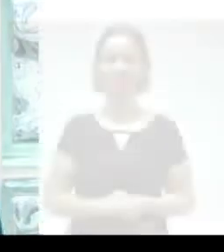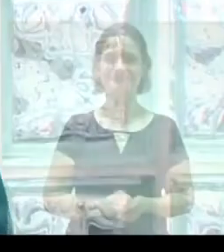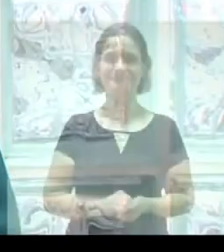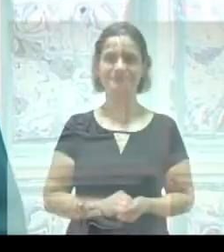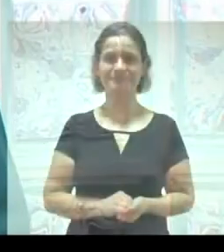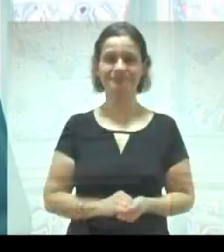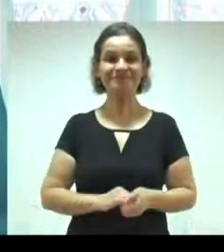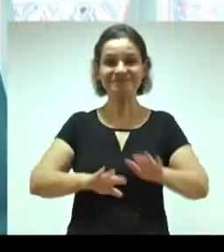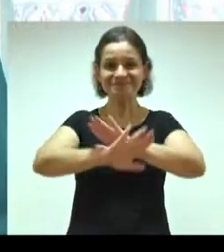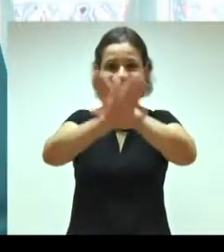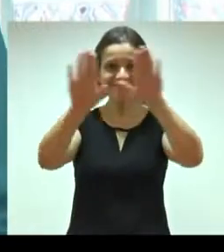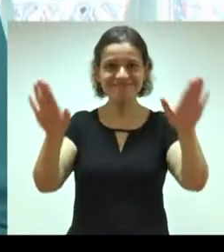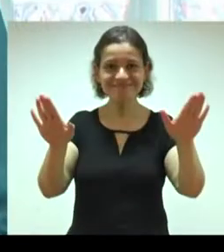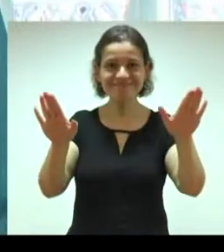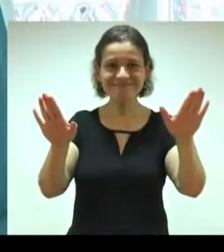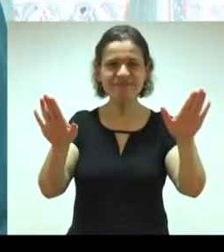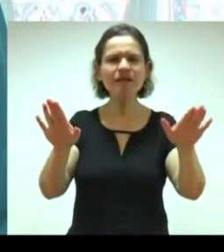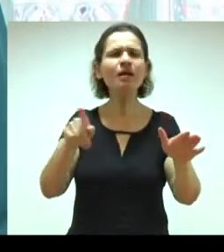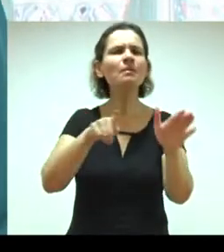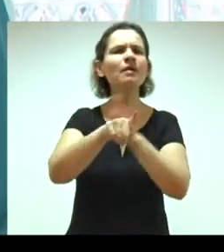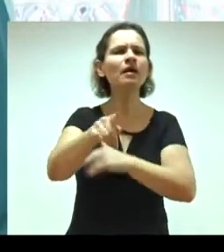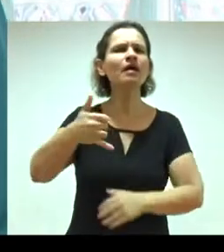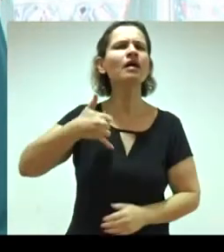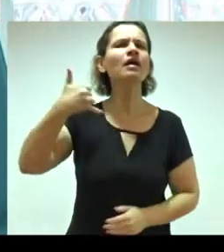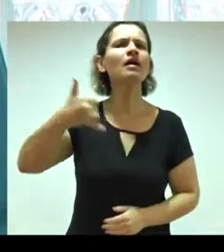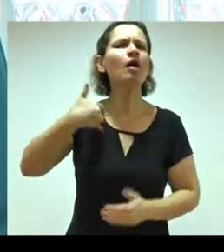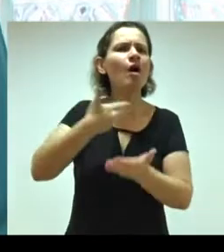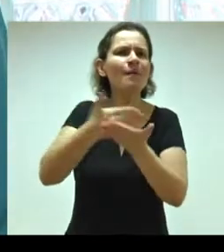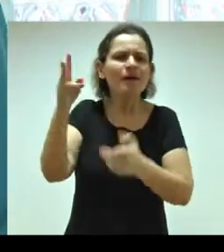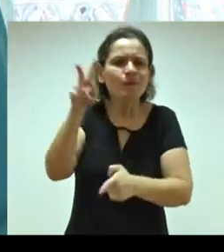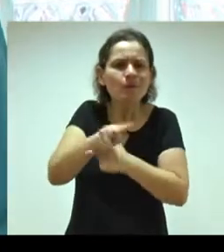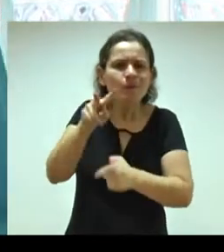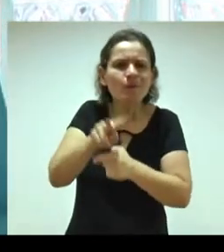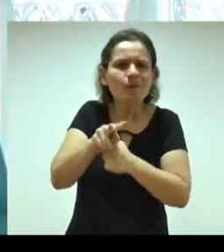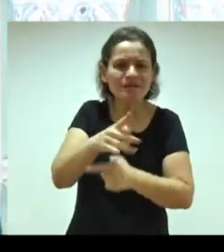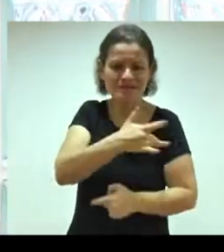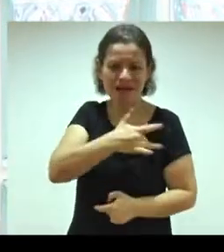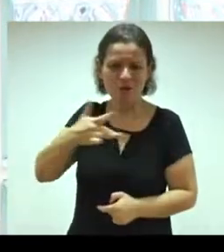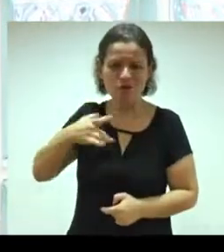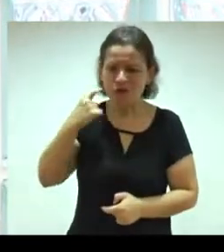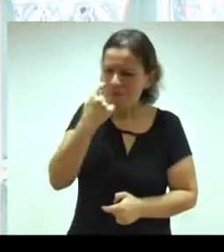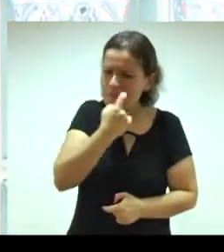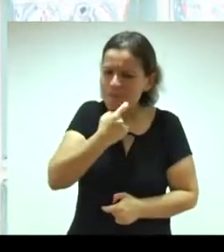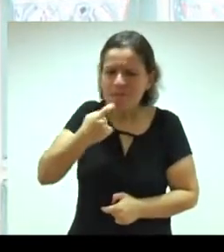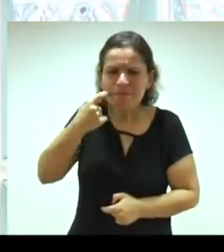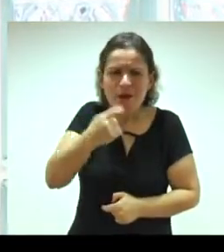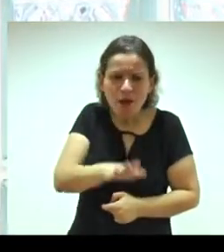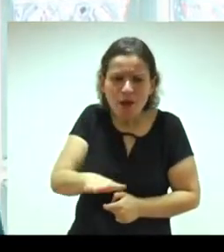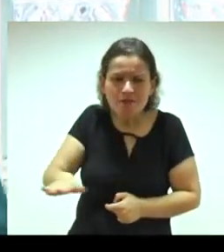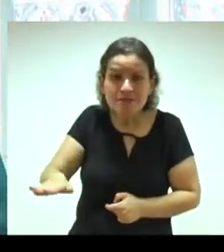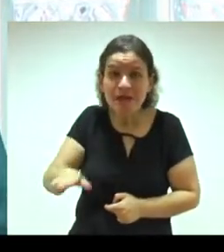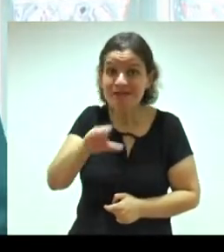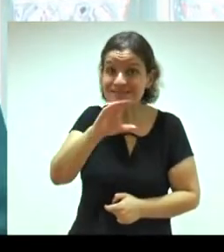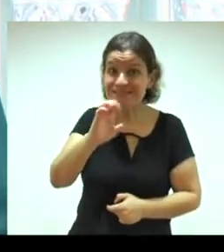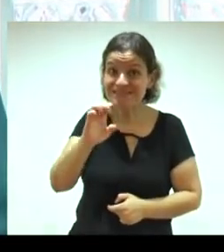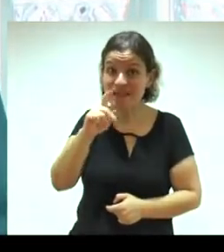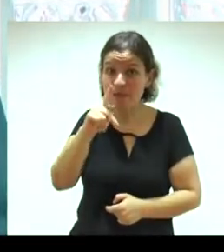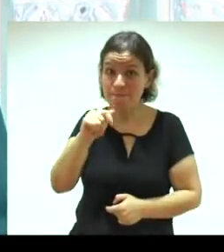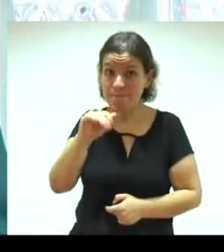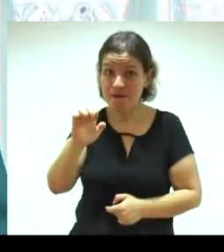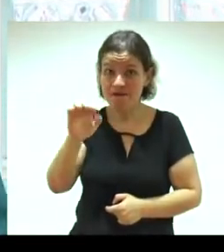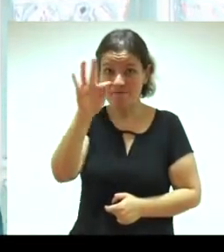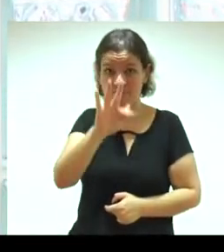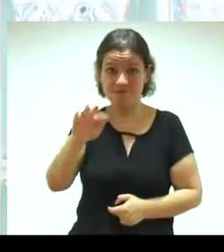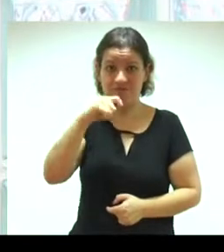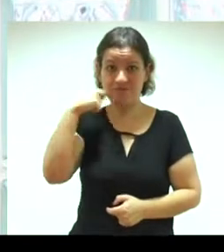Olá! Em que idade se iniciam os cuidados com a saúde bucal da criança? No CEPAI da Faculdade de